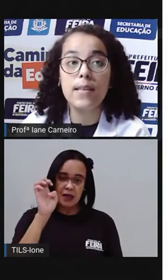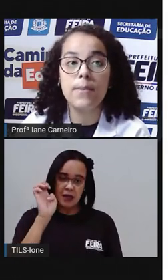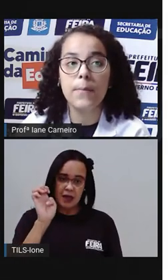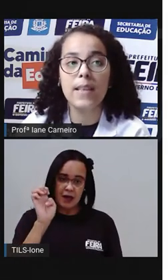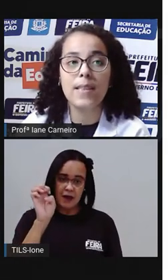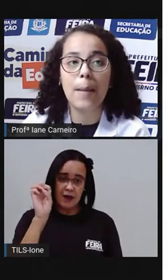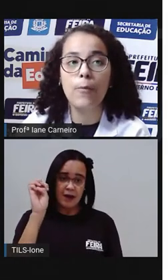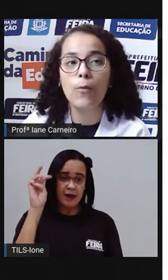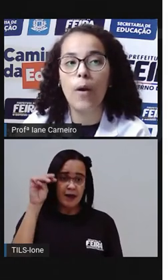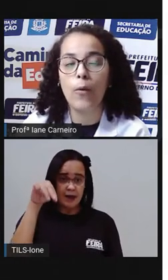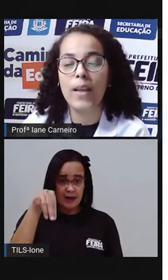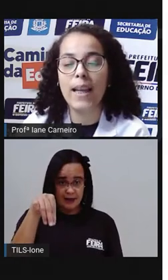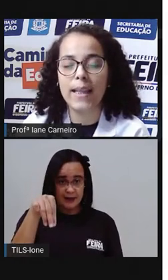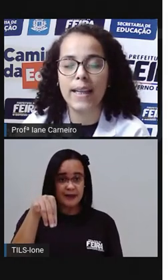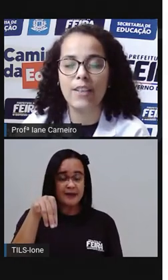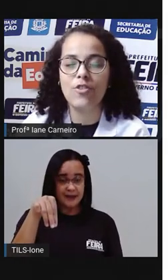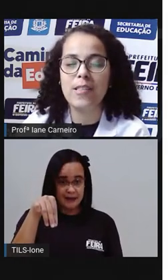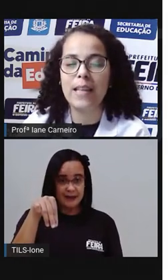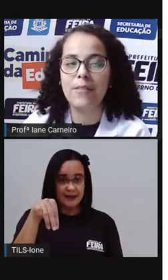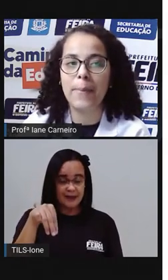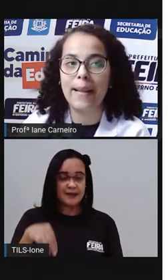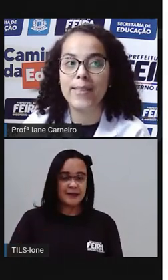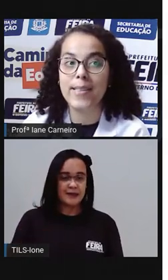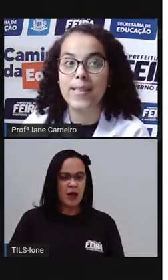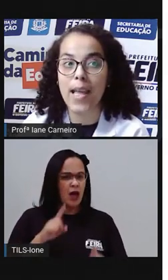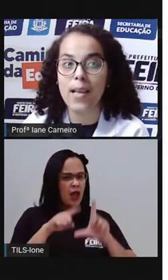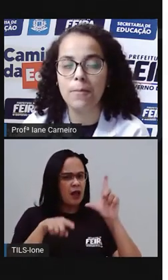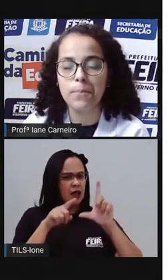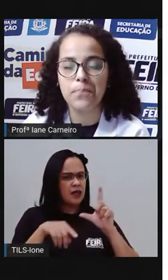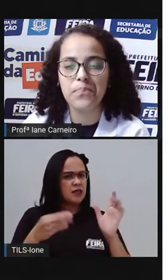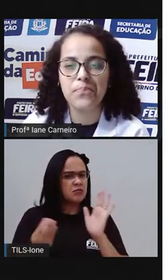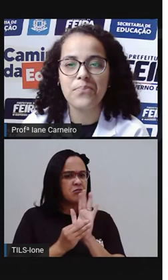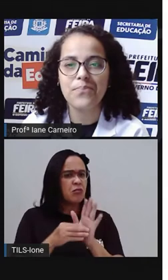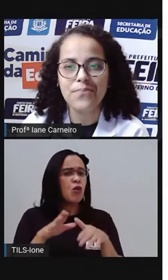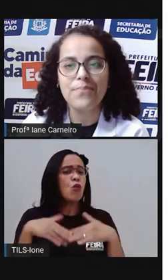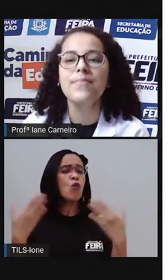si. Quem sabe com que letra que a gente escreve a palavra sem?